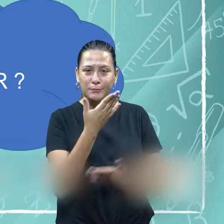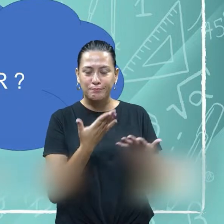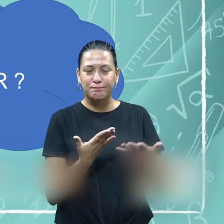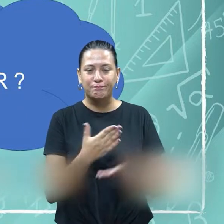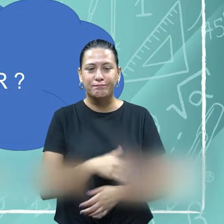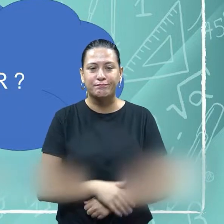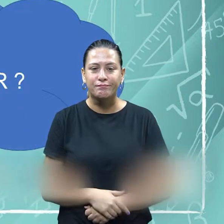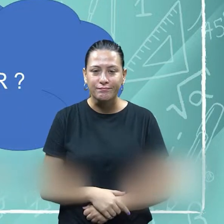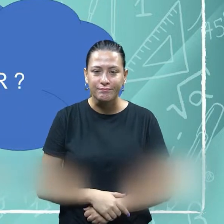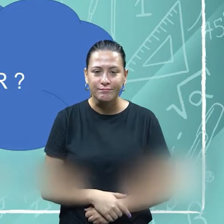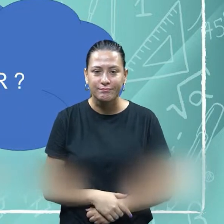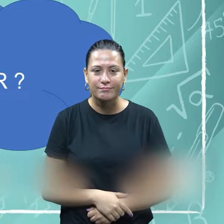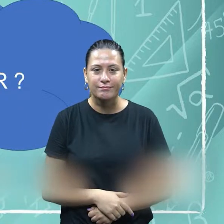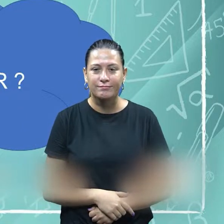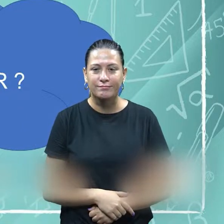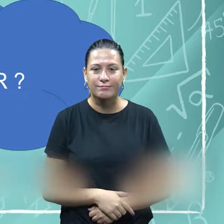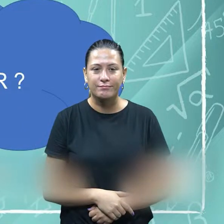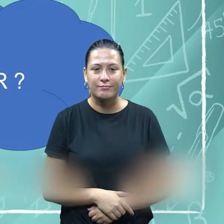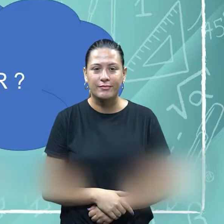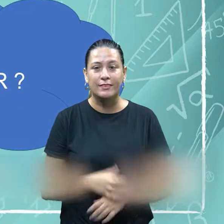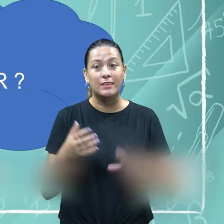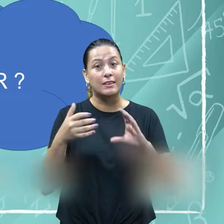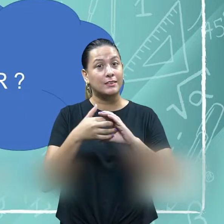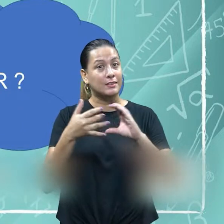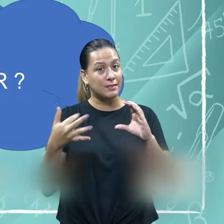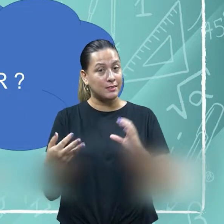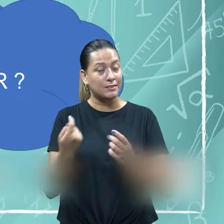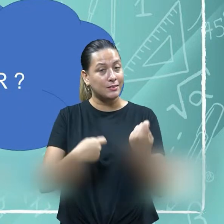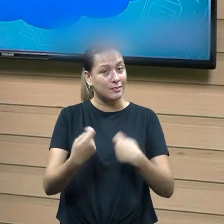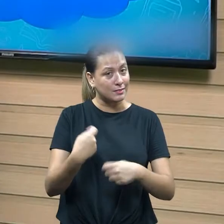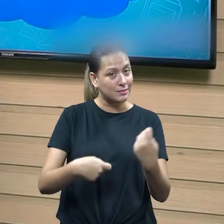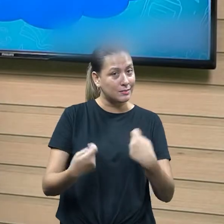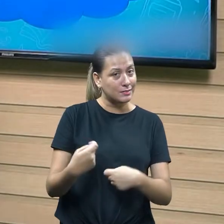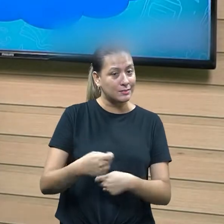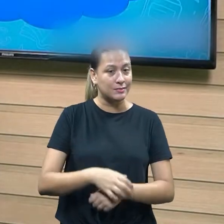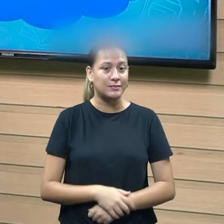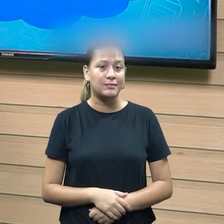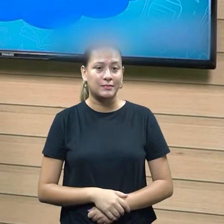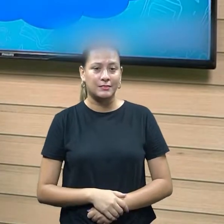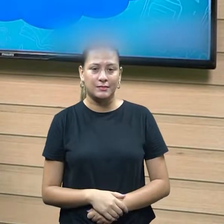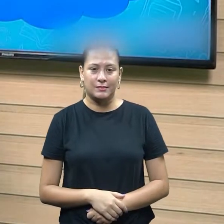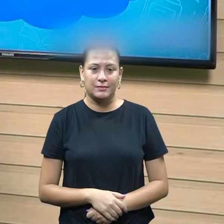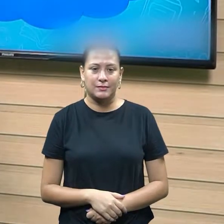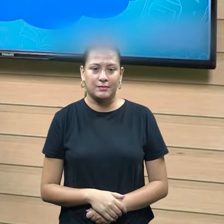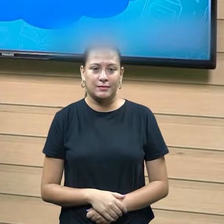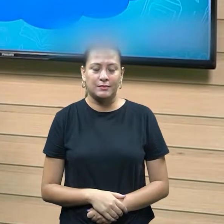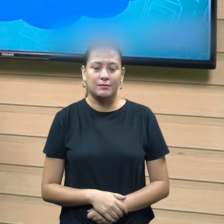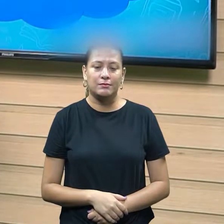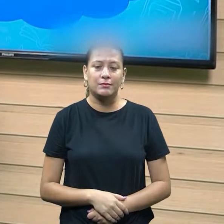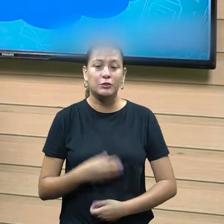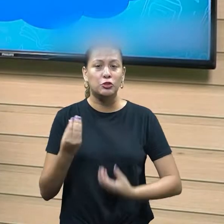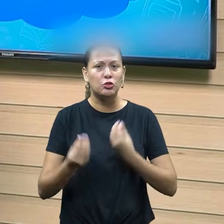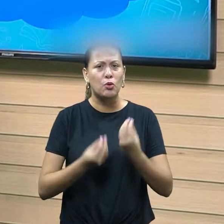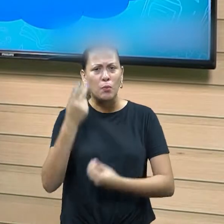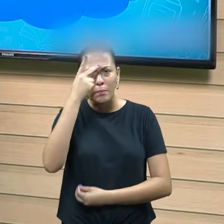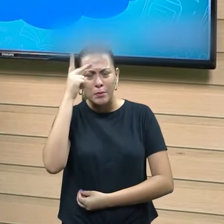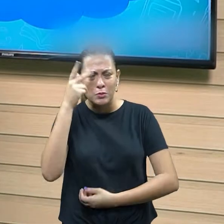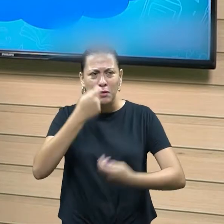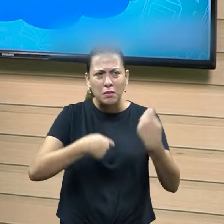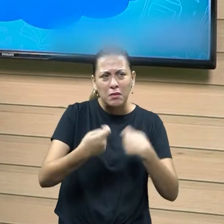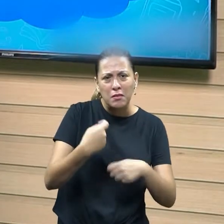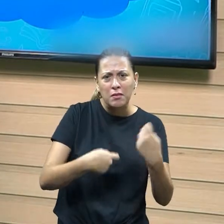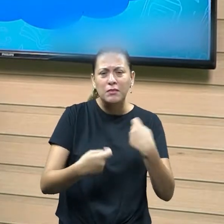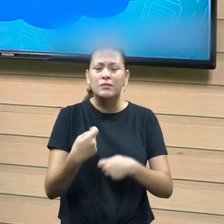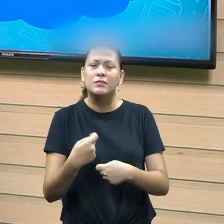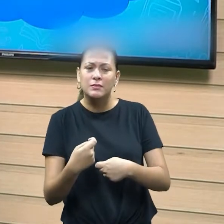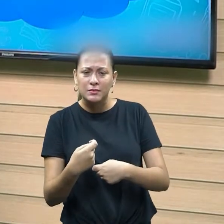está aqui novamente no Levis e ele vai trazer para a gente as características, repara, nós conhecemos como o negociador vai